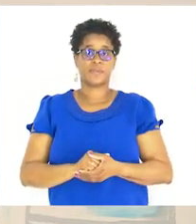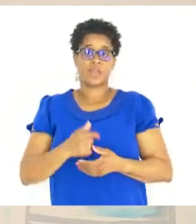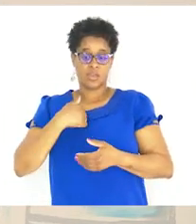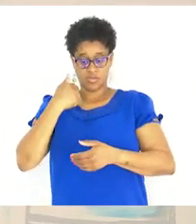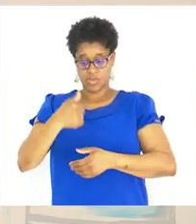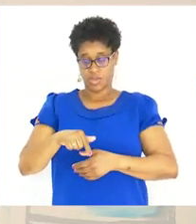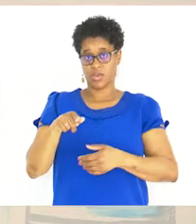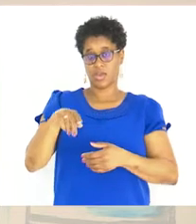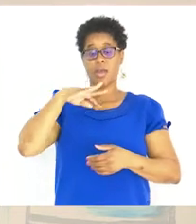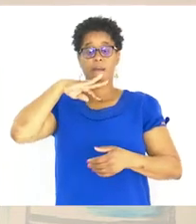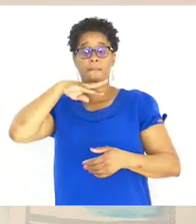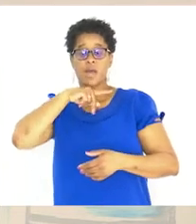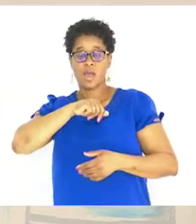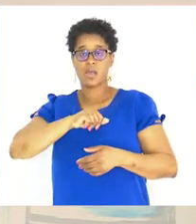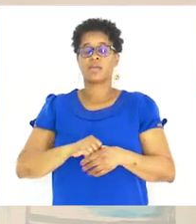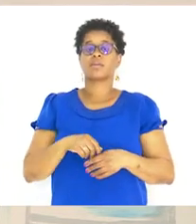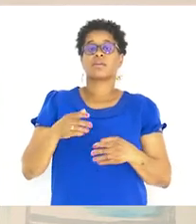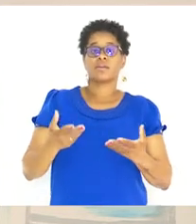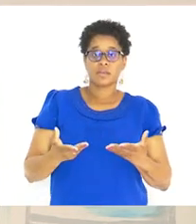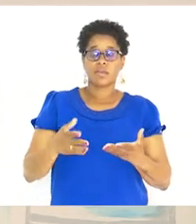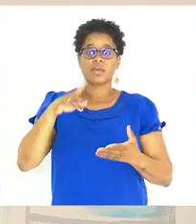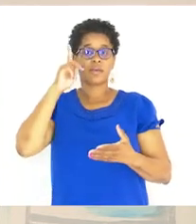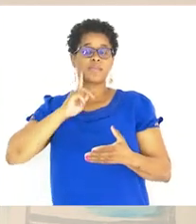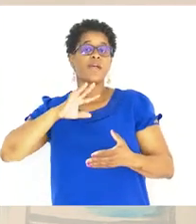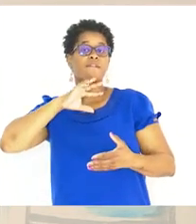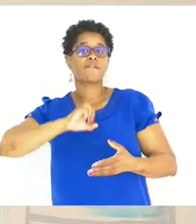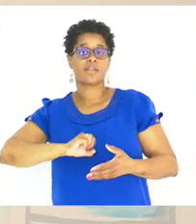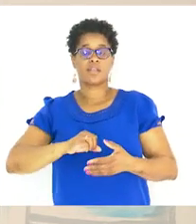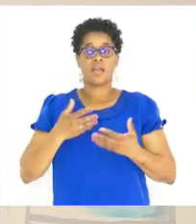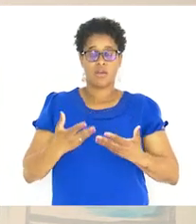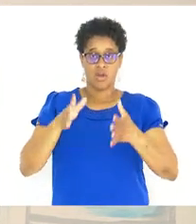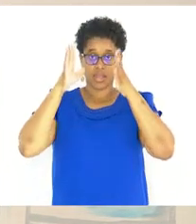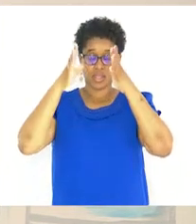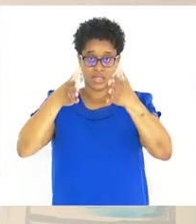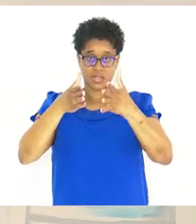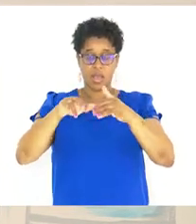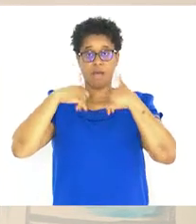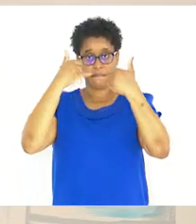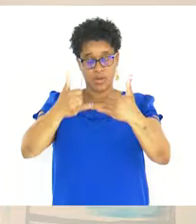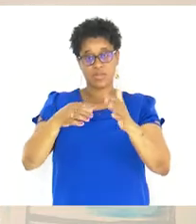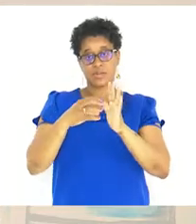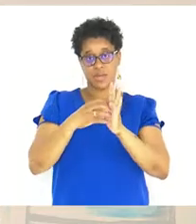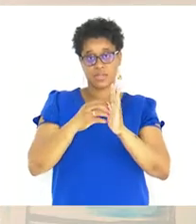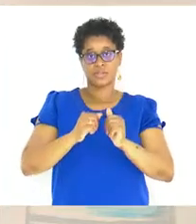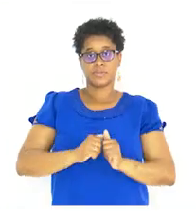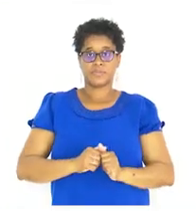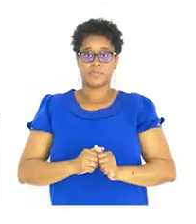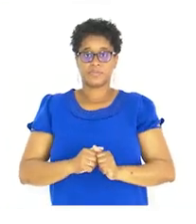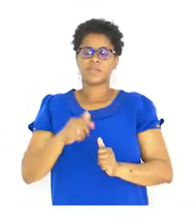Eu tenho aqui A mãe E a filha Agora Atenção A próxima imagem